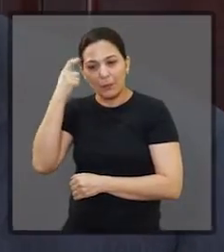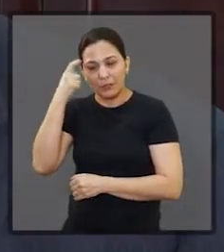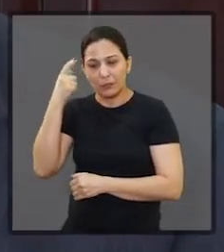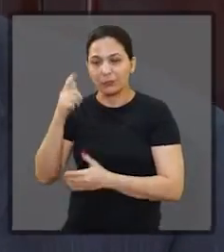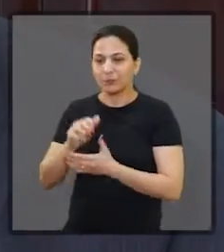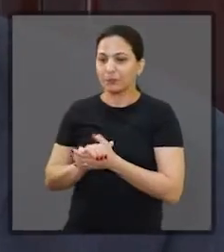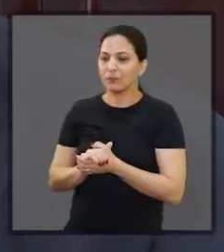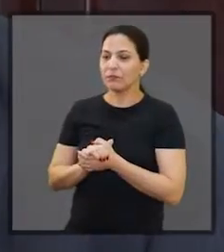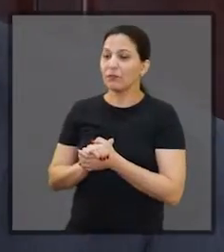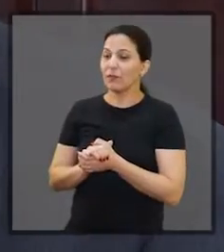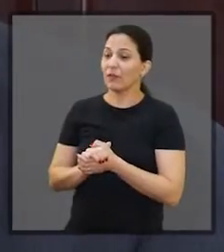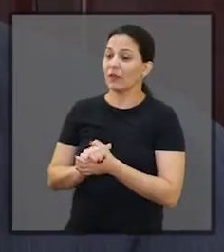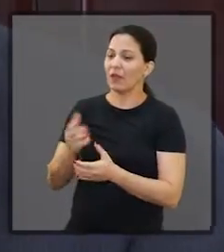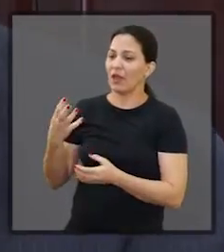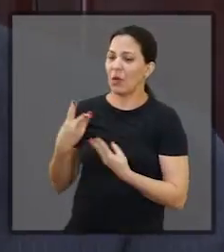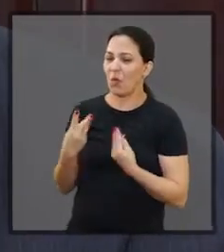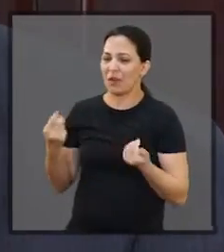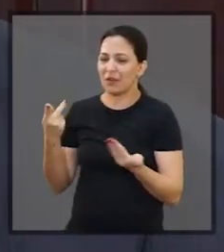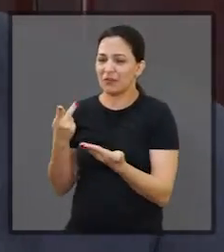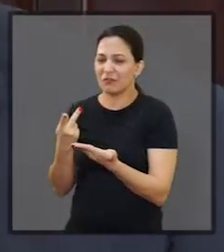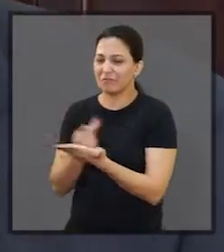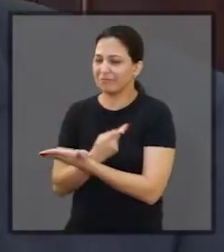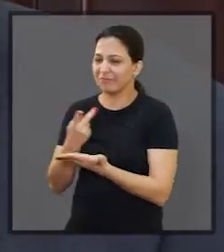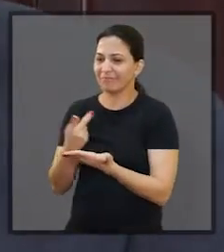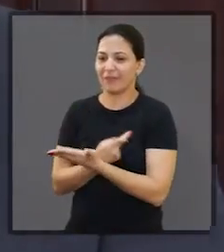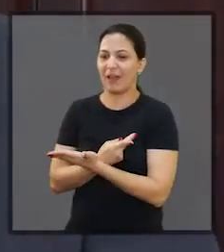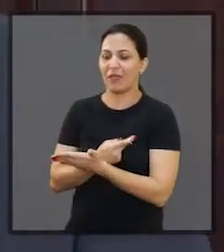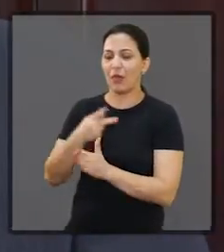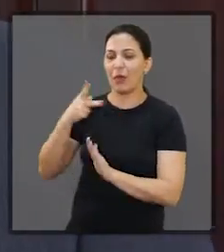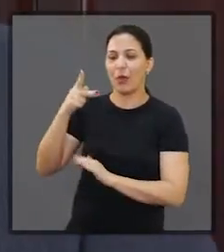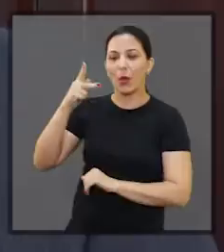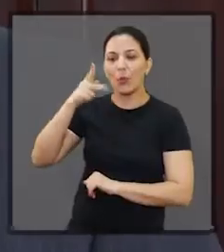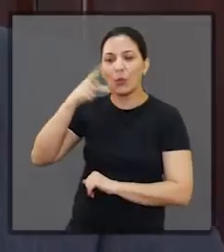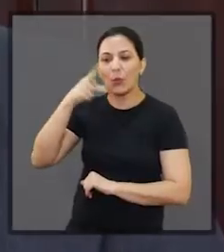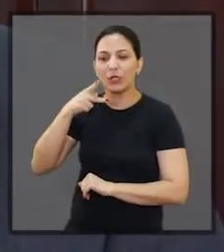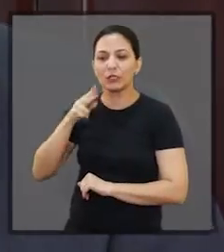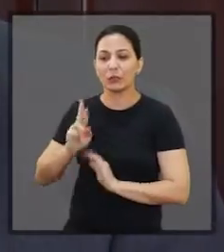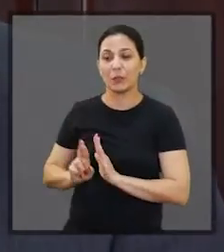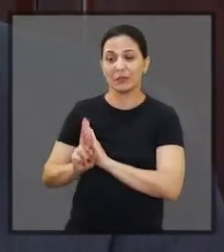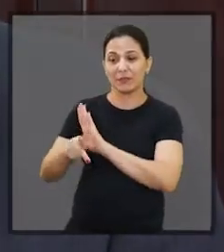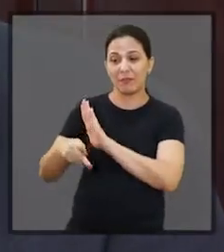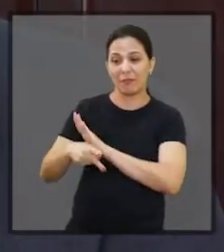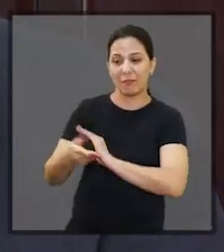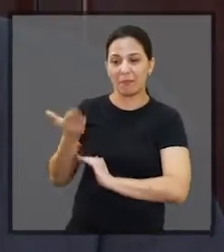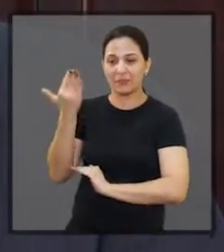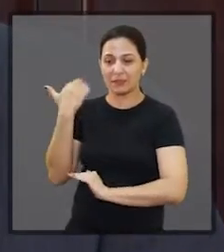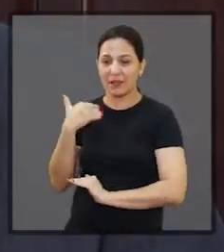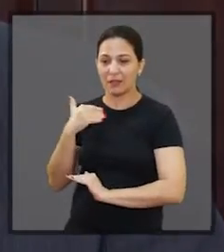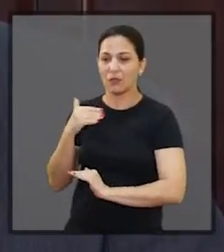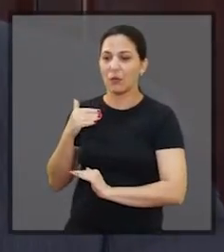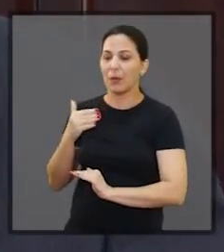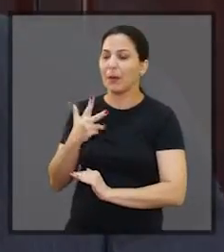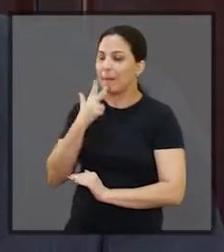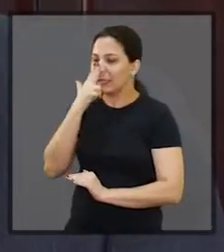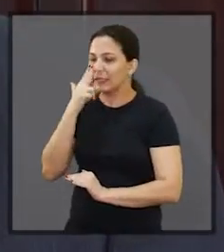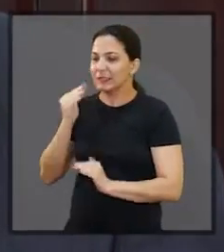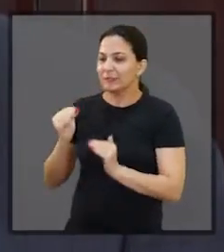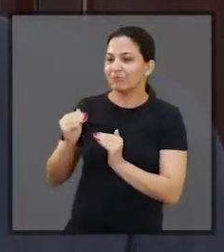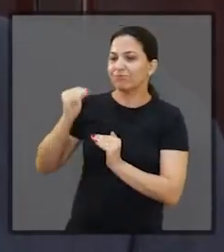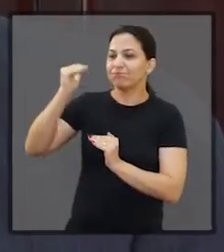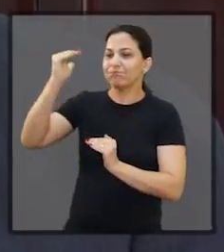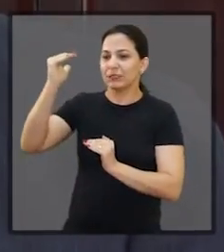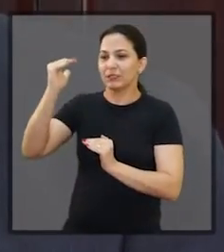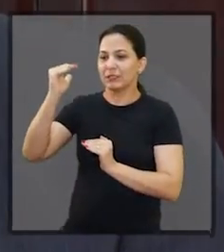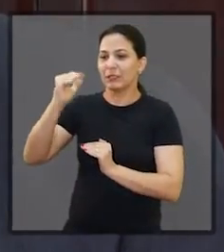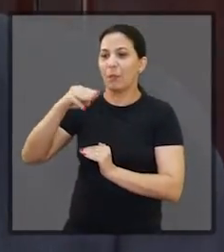qualidade ou da falta de qualidade do Berlusconi, também promoveu um efeito que foi a supremacia de um poder